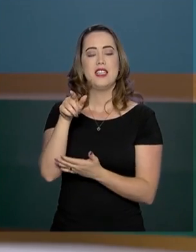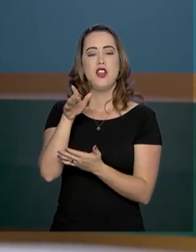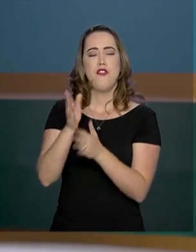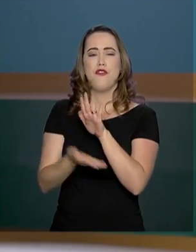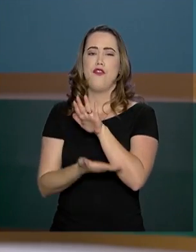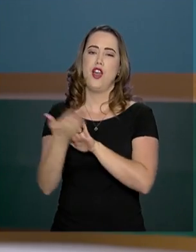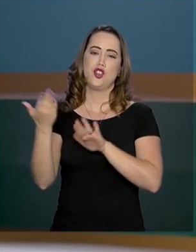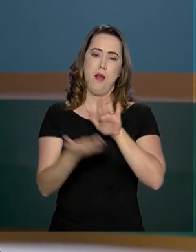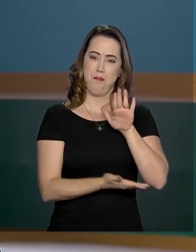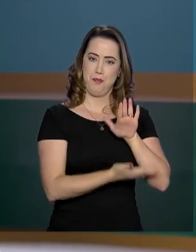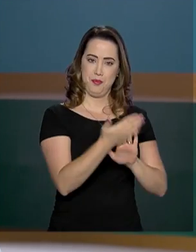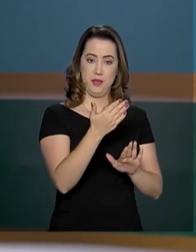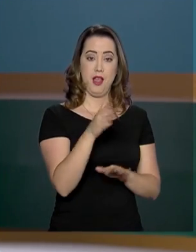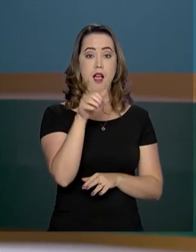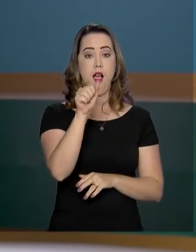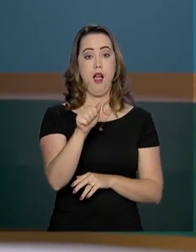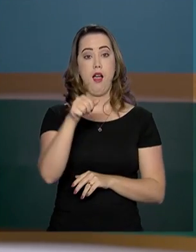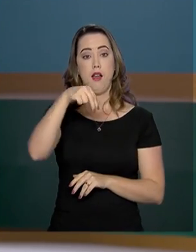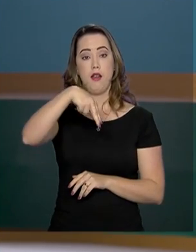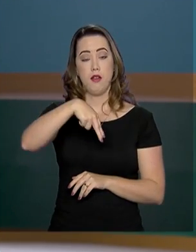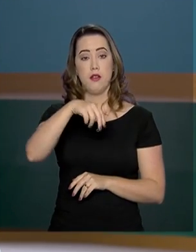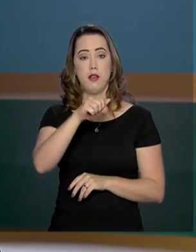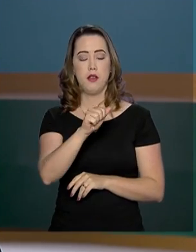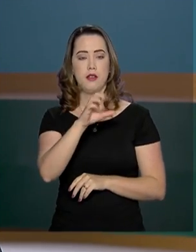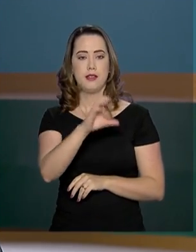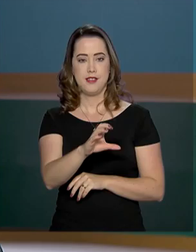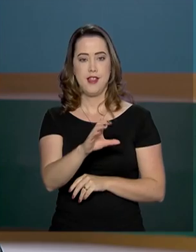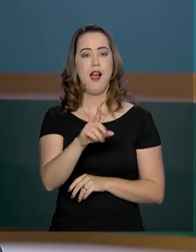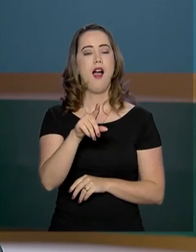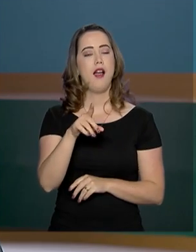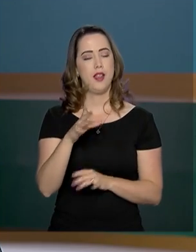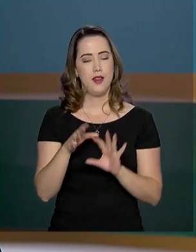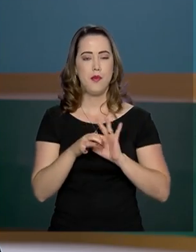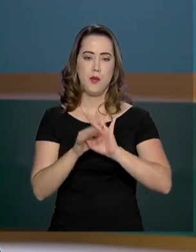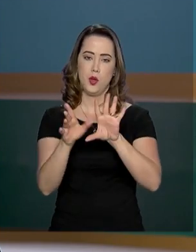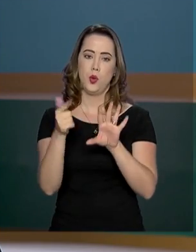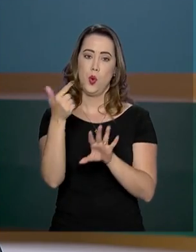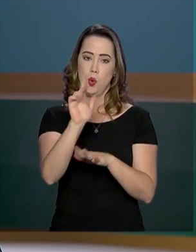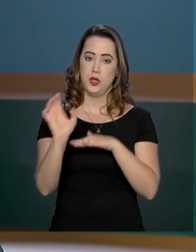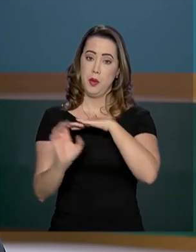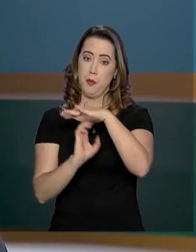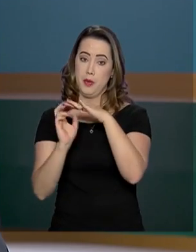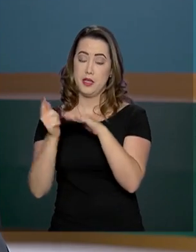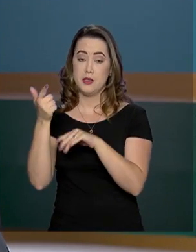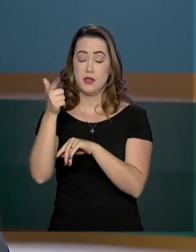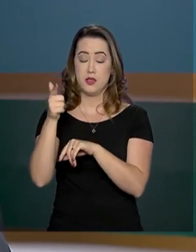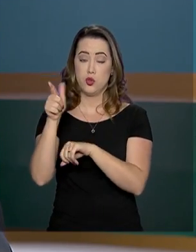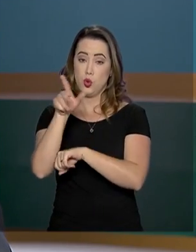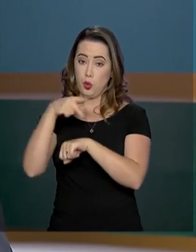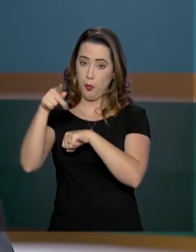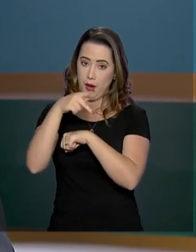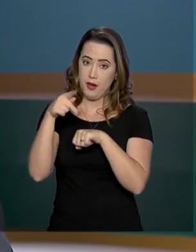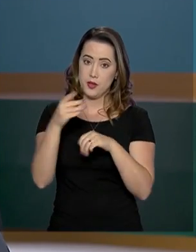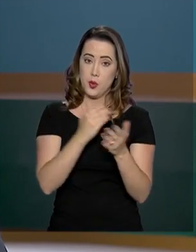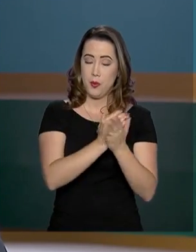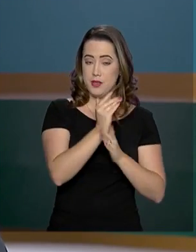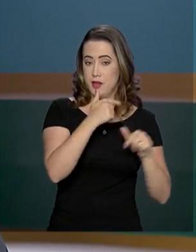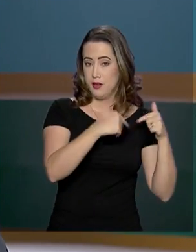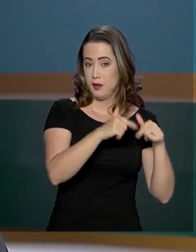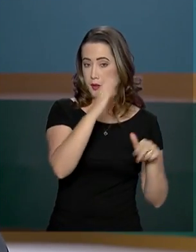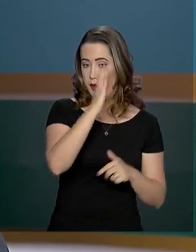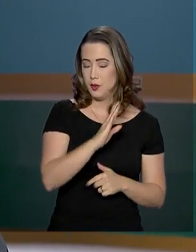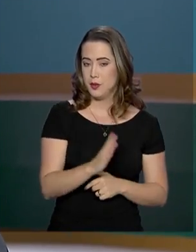Aviação Civil deu sinal verde para mais uma empresa aérea estrangeira de baixo custo e iniciar as suas operações aqui no Brasil.